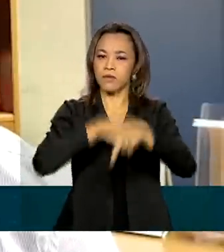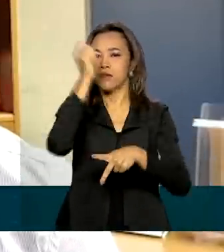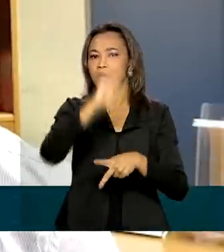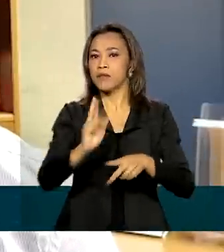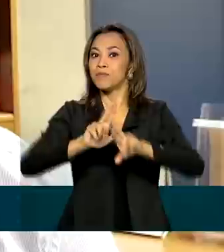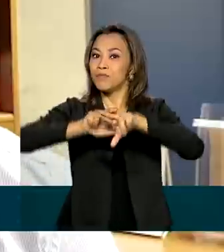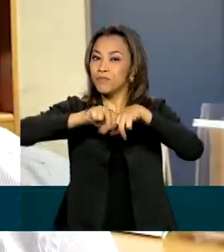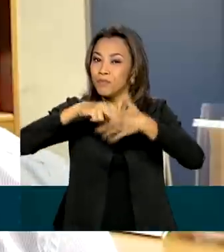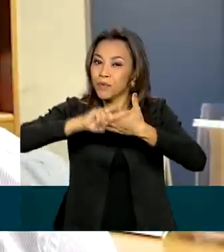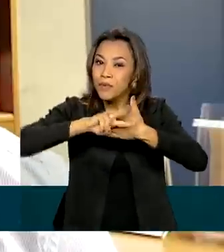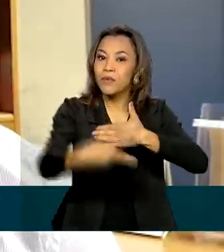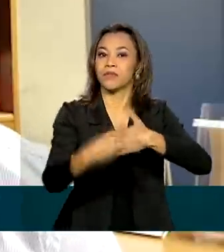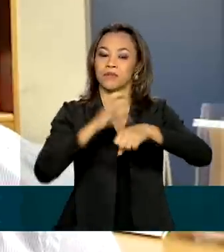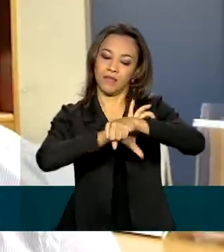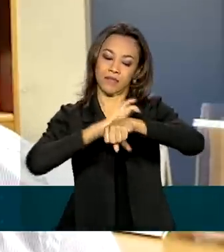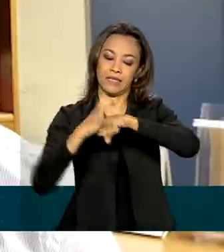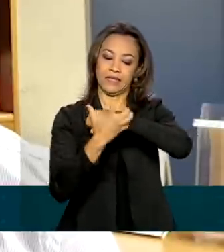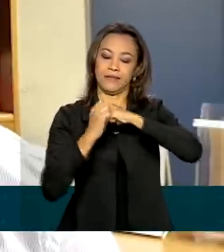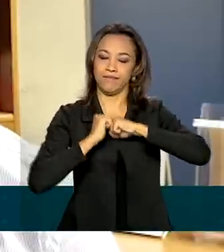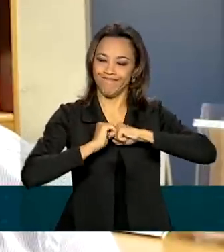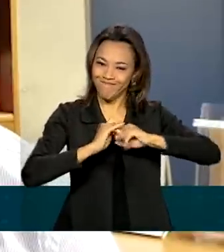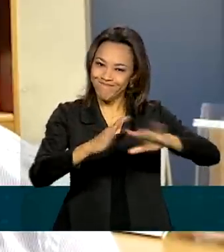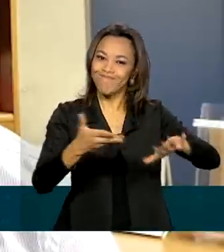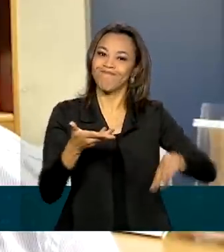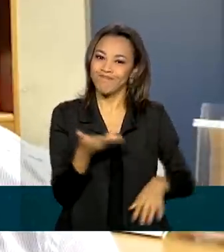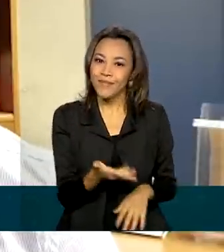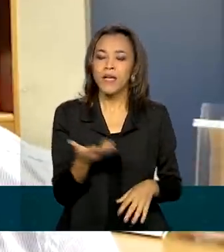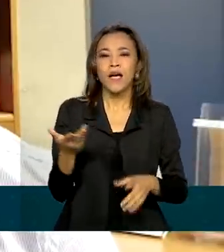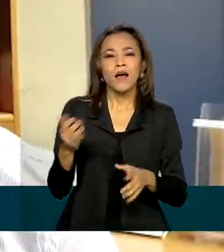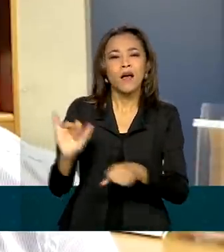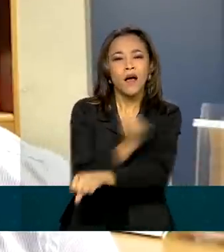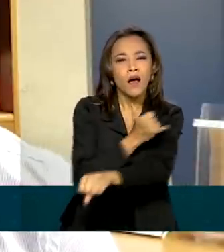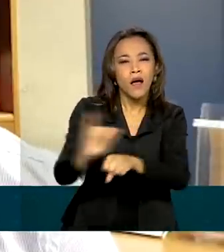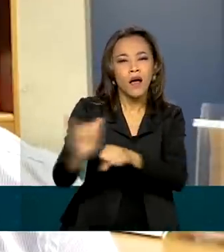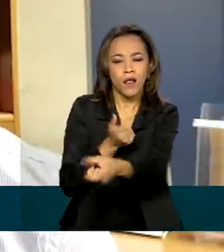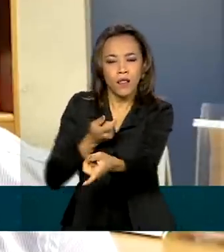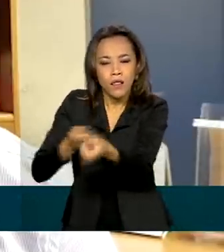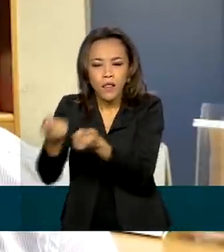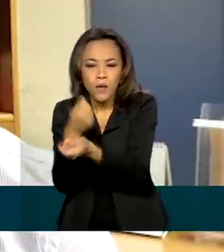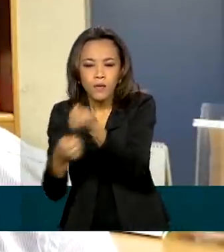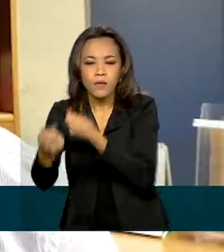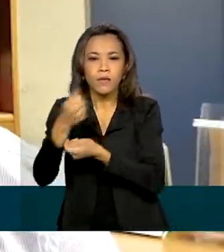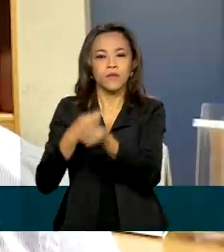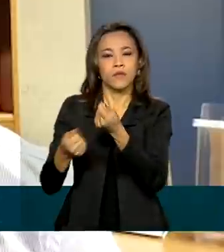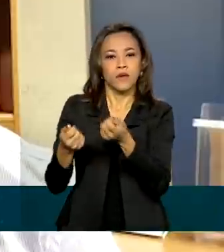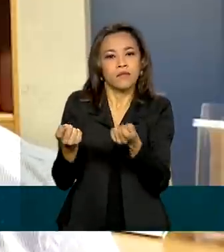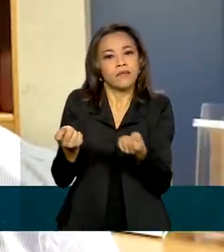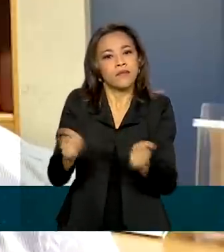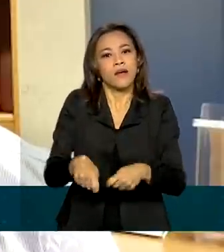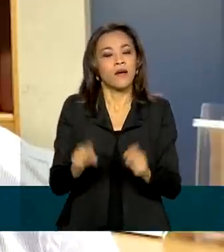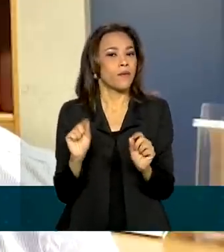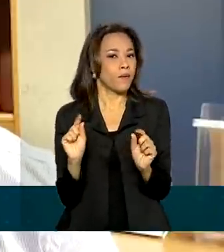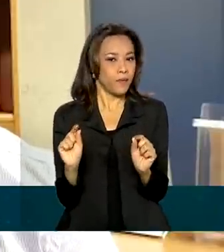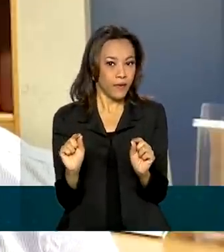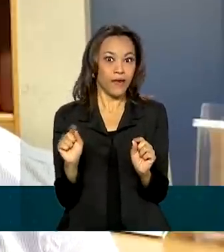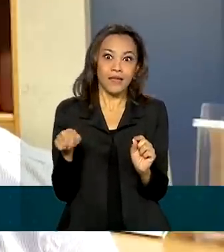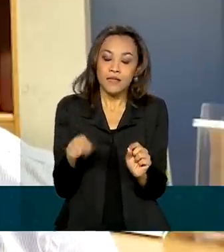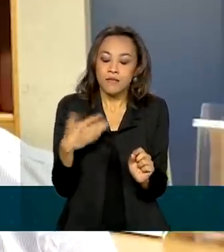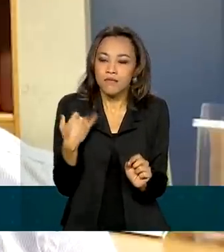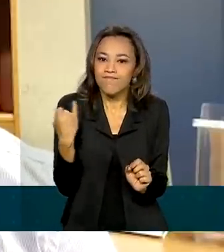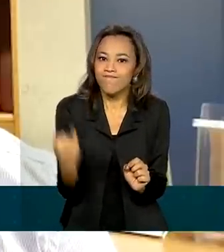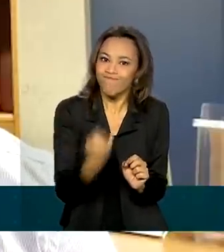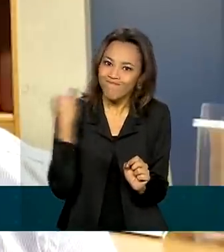pandemia do coronavírus, a estratégia de renegociação de dívidas poderá constituir uma excelente, muito